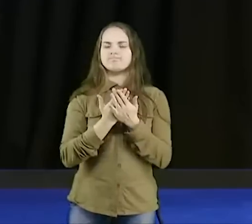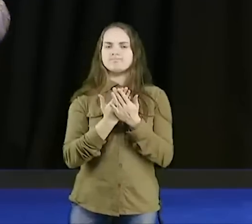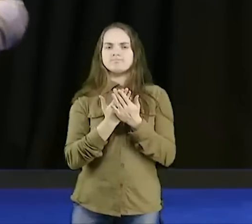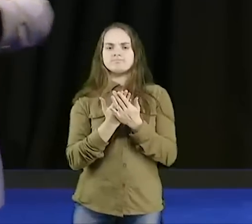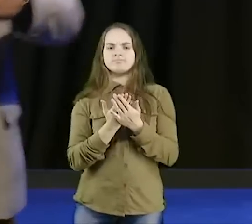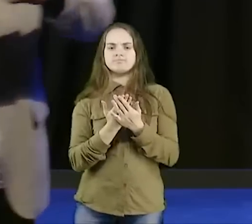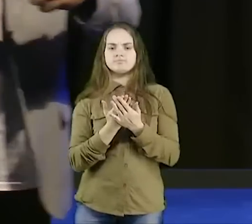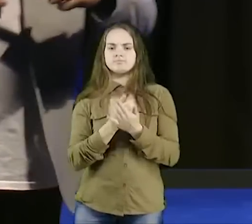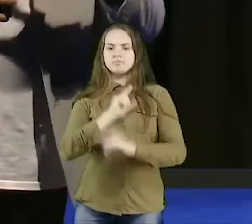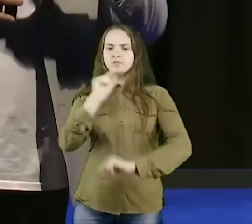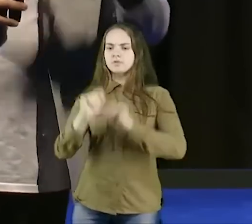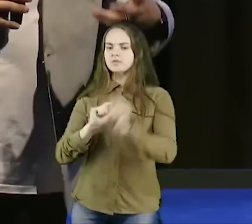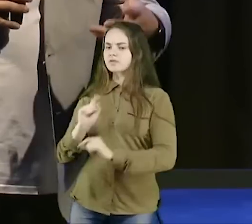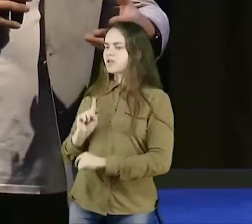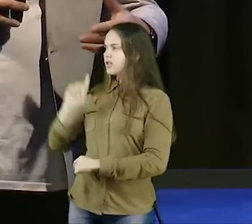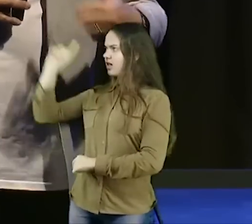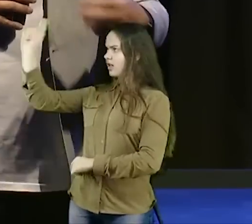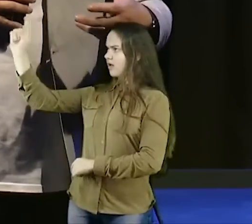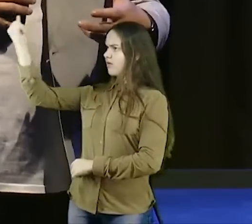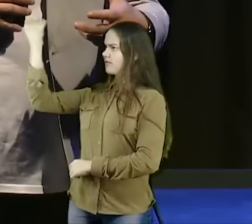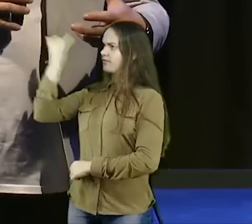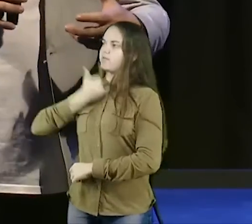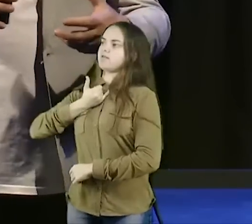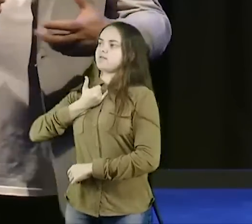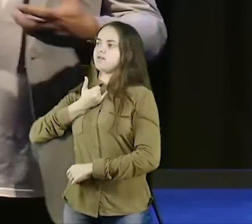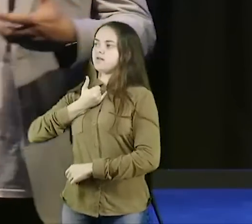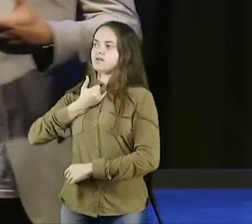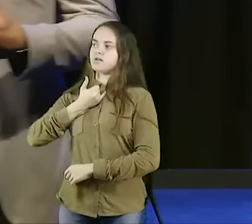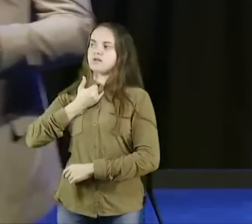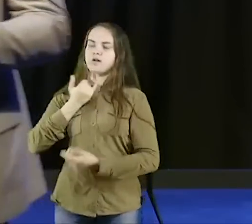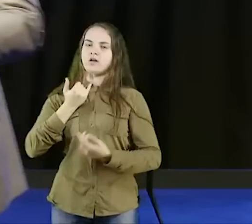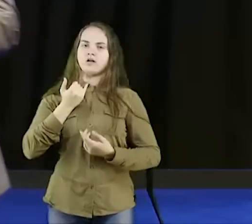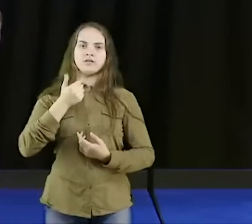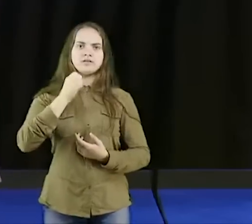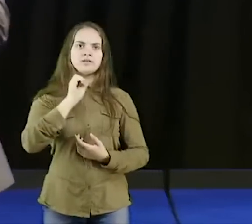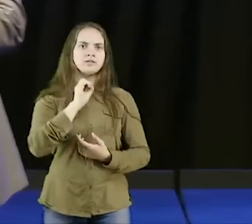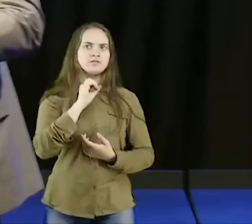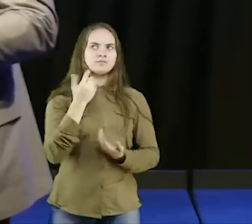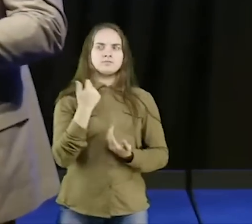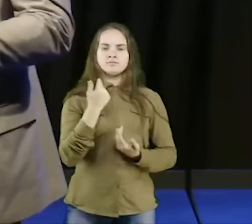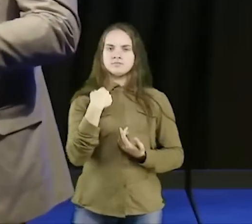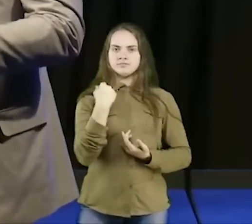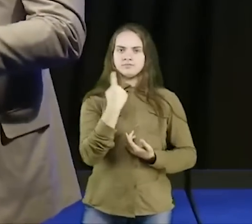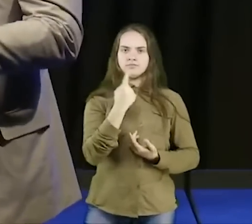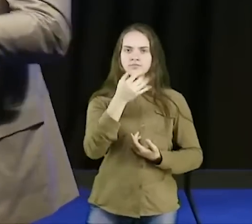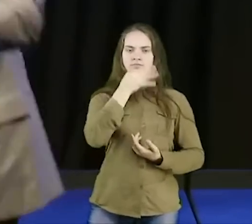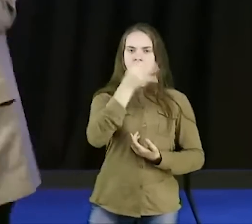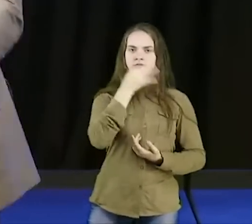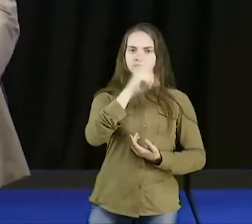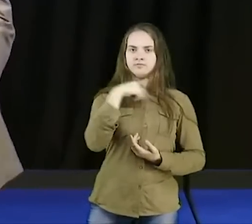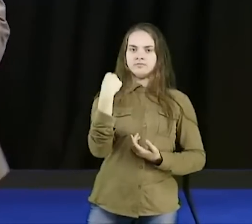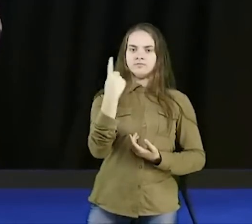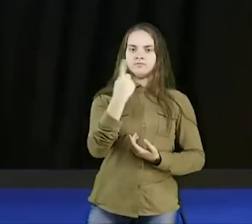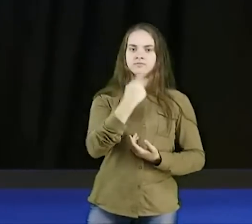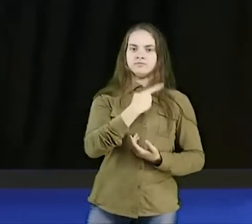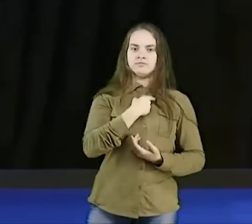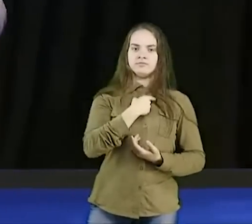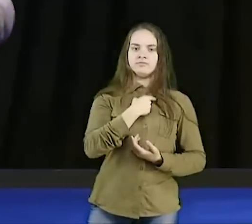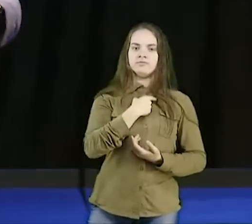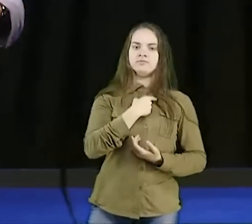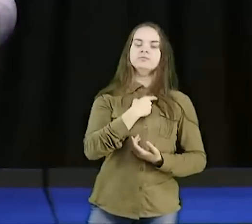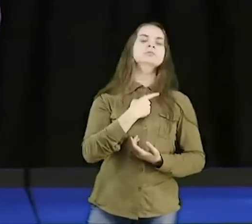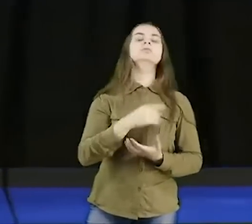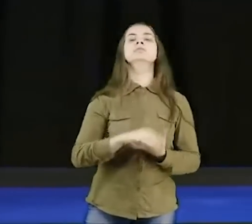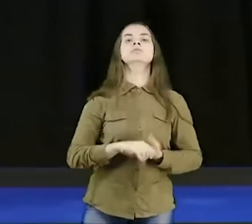naquilo, que Deus, fala, como se fôssemos, como se o ser humano, fosse, alguém assim, incapaz de entender, uma